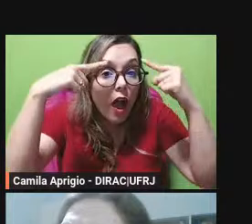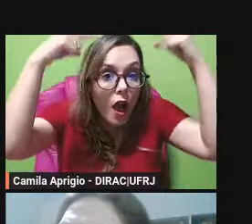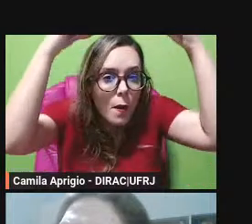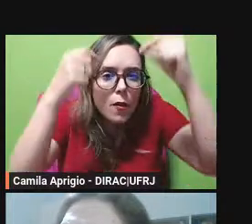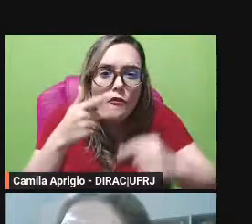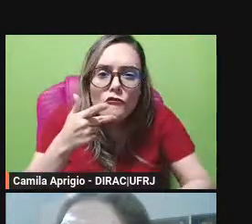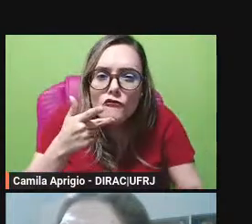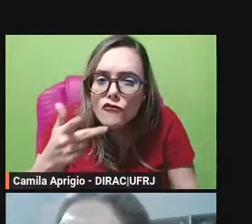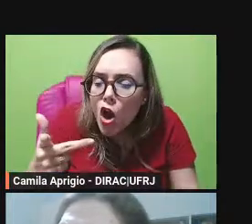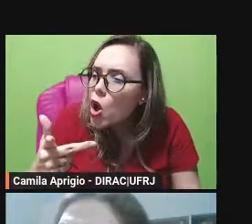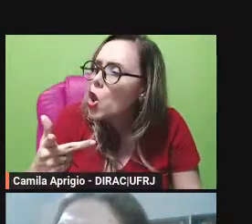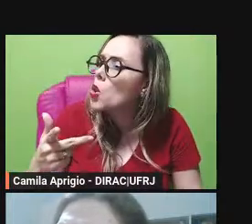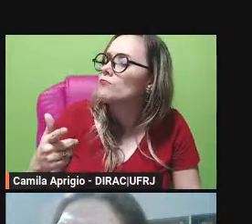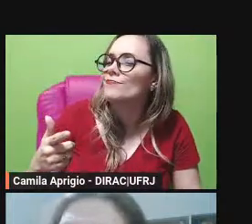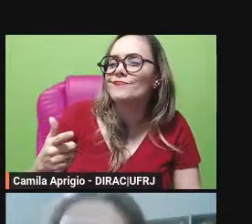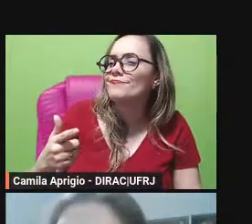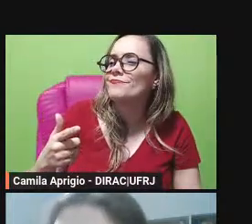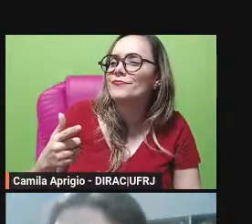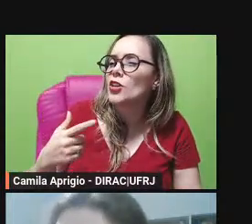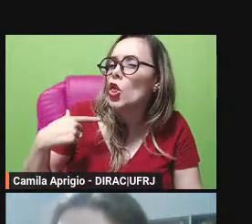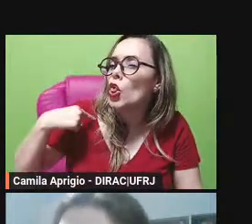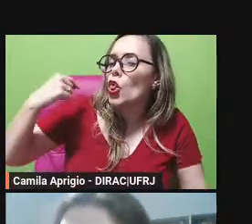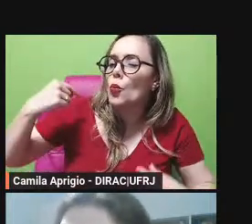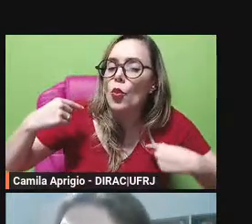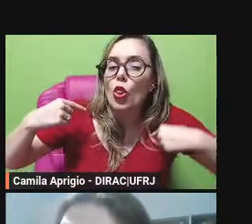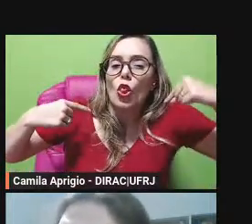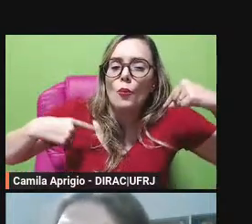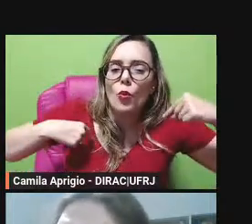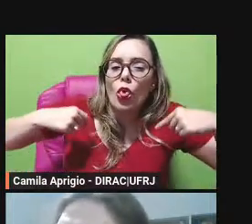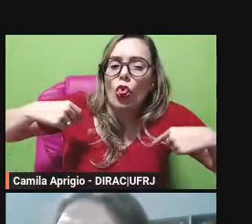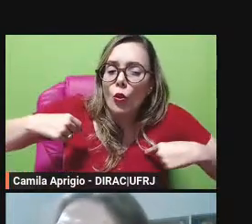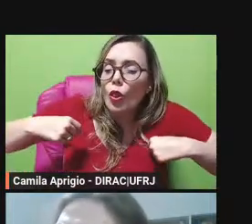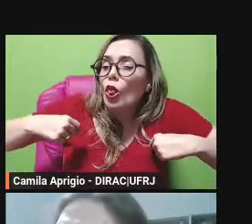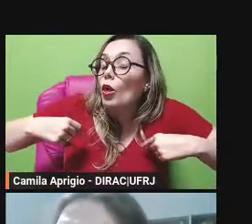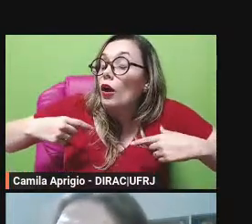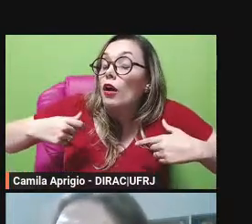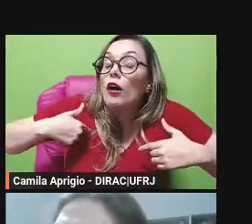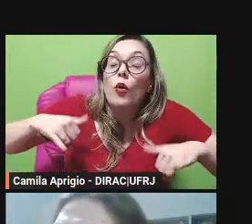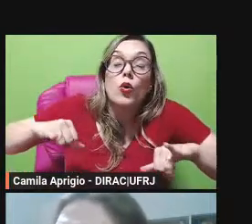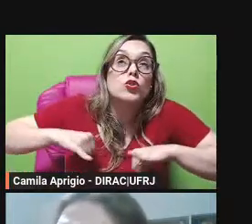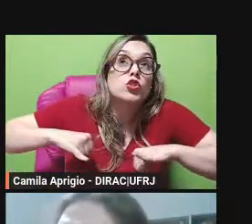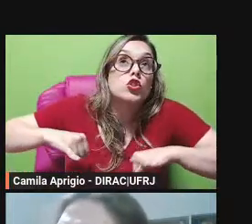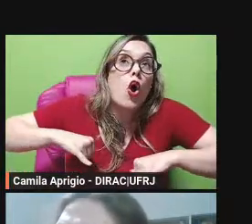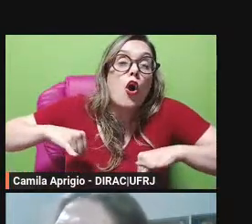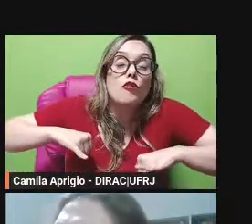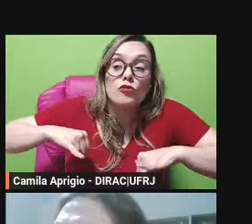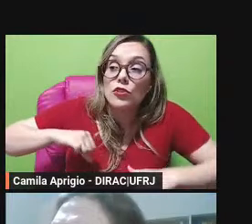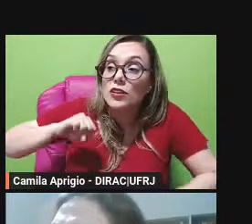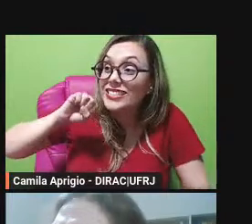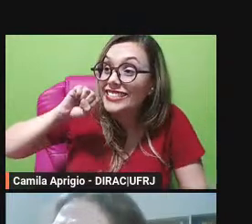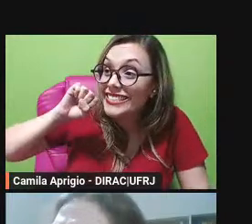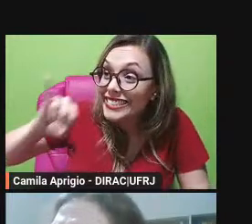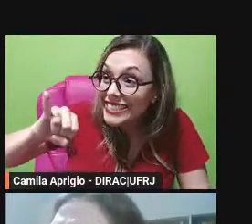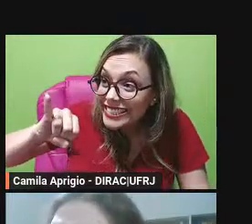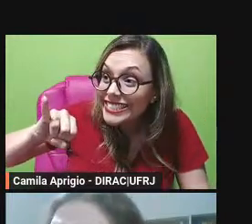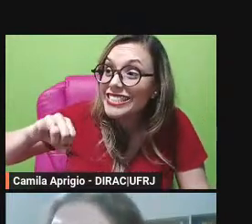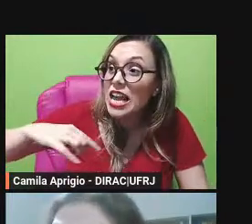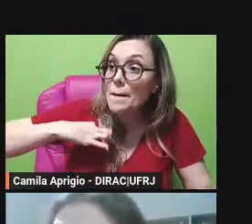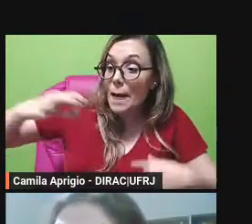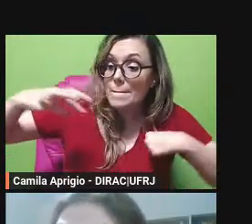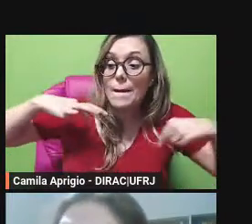saciados e me sugam pouco sangue mas se você os retirar virão outros